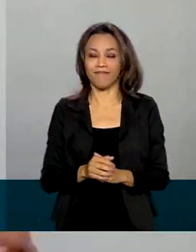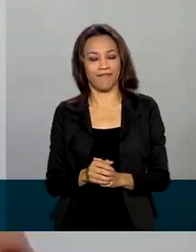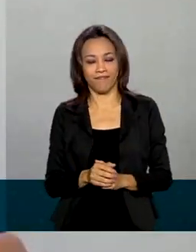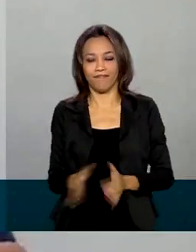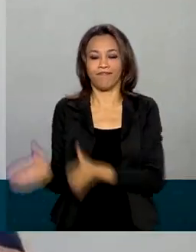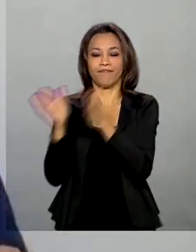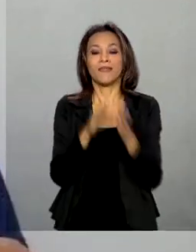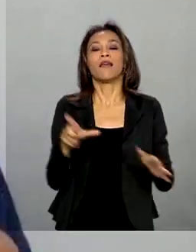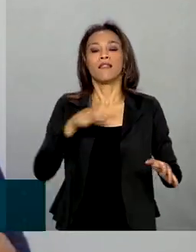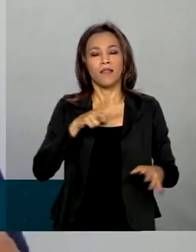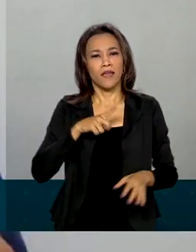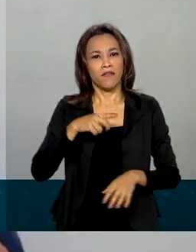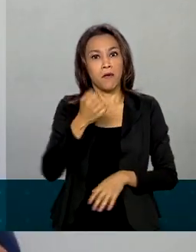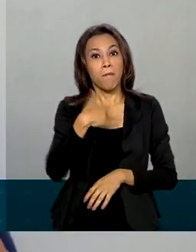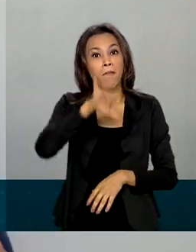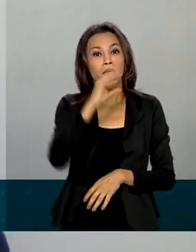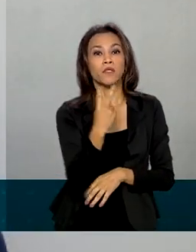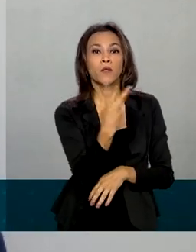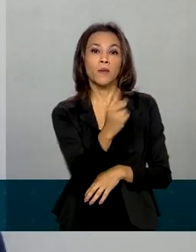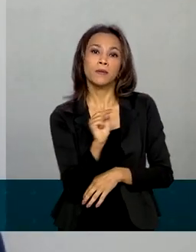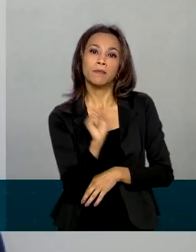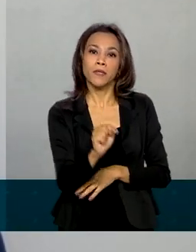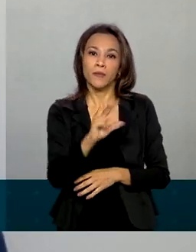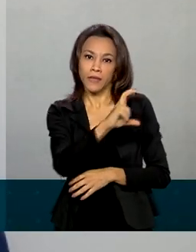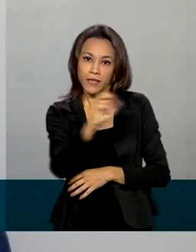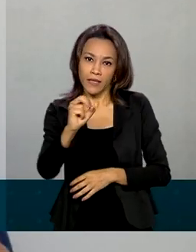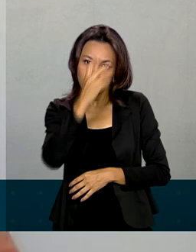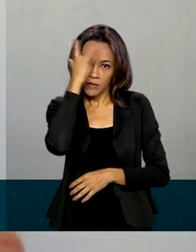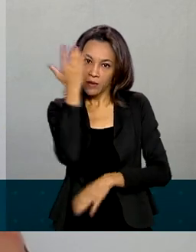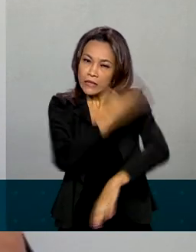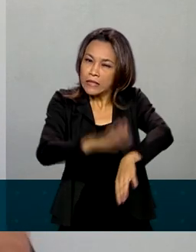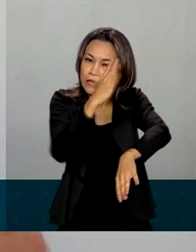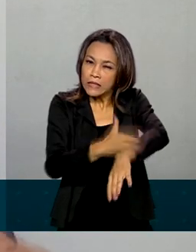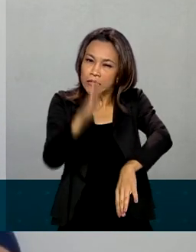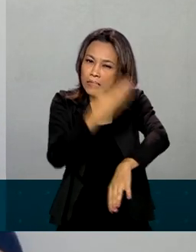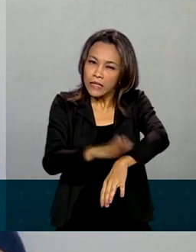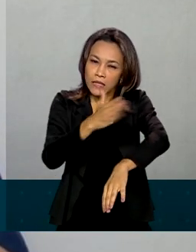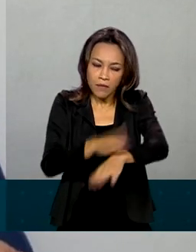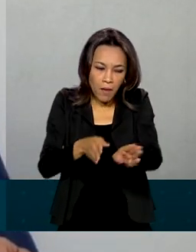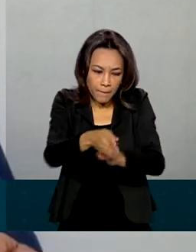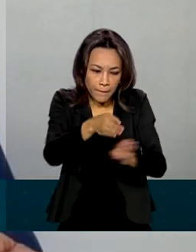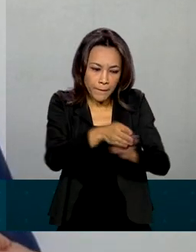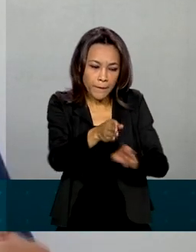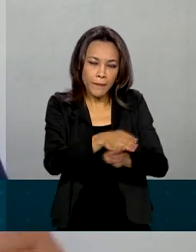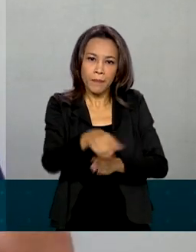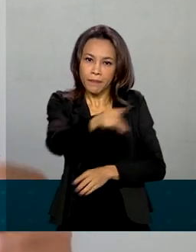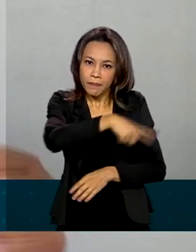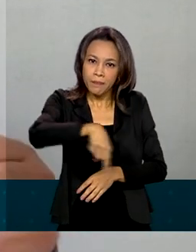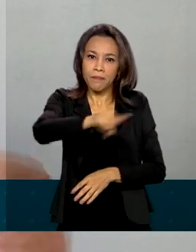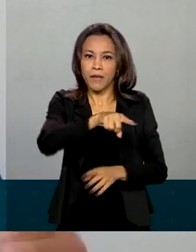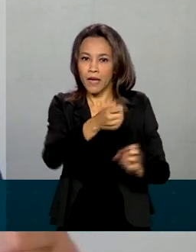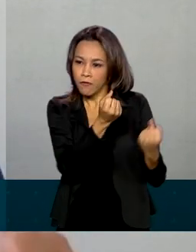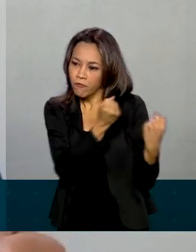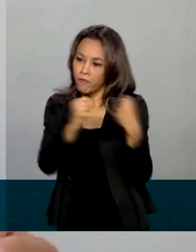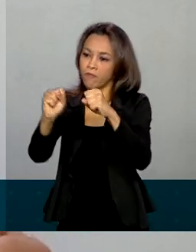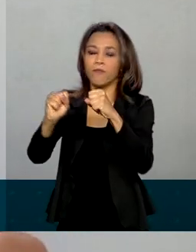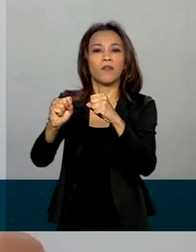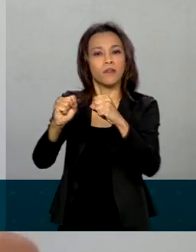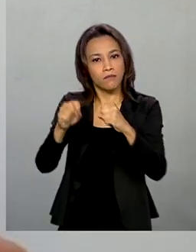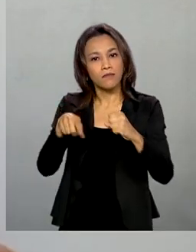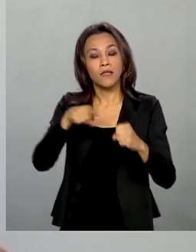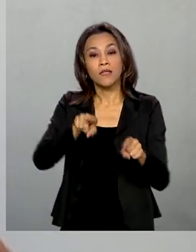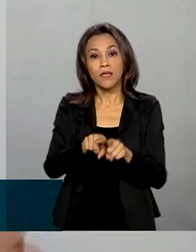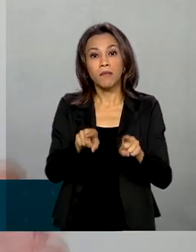Capacitamos mais de 2.500 servidores para as ações de defesa civil, fortalecendo o